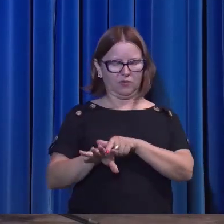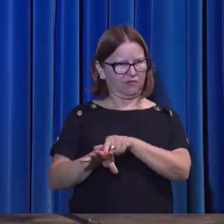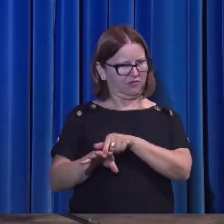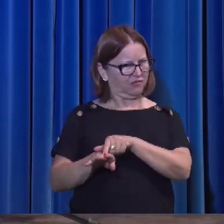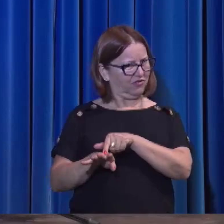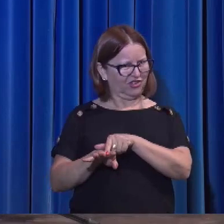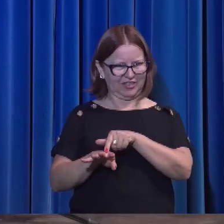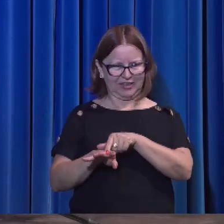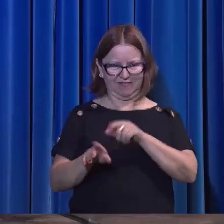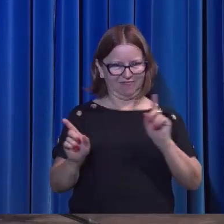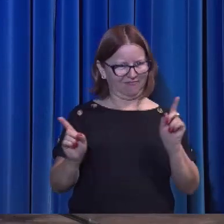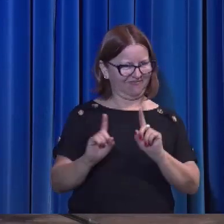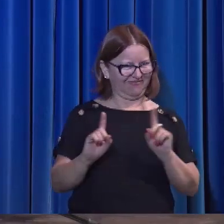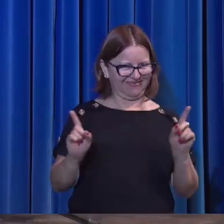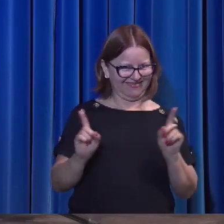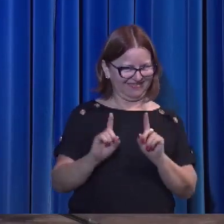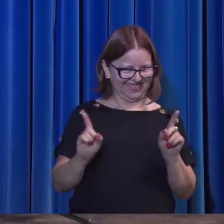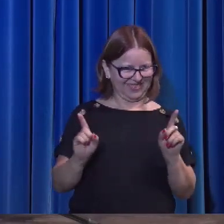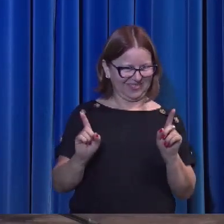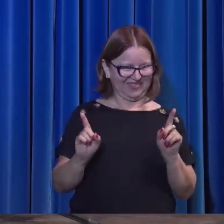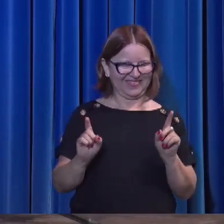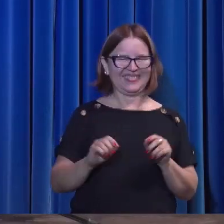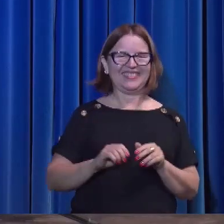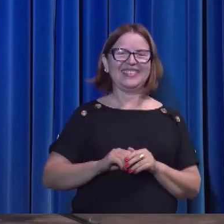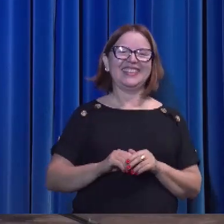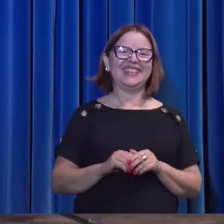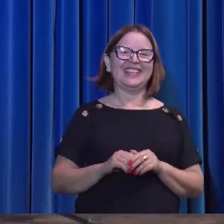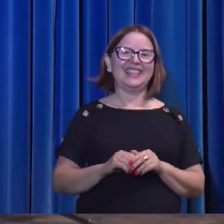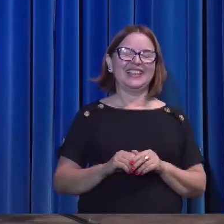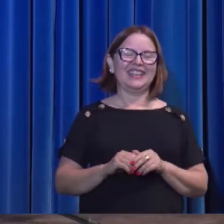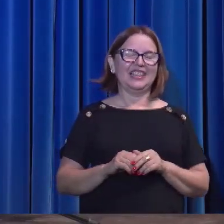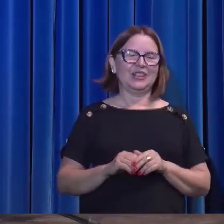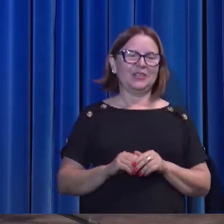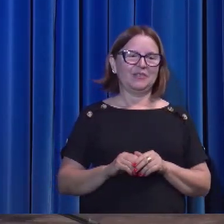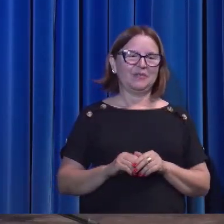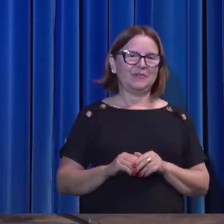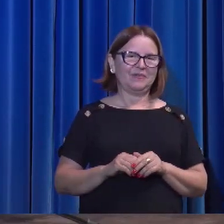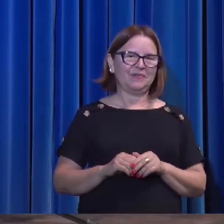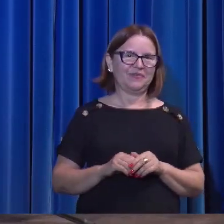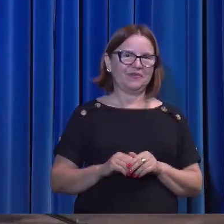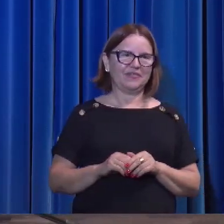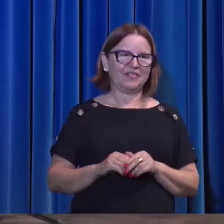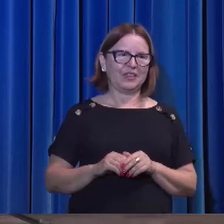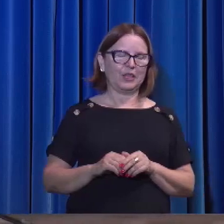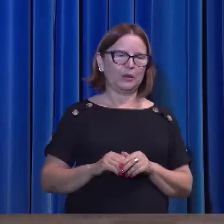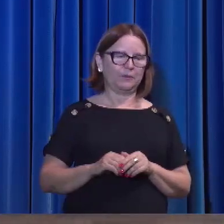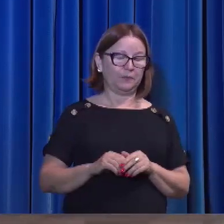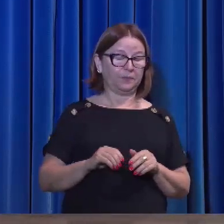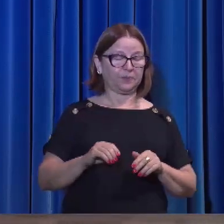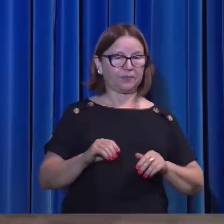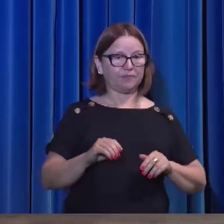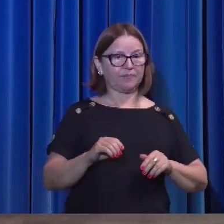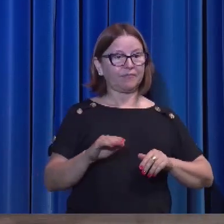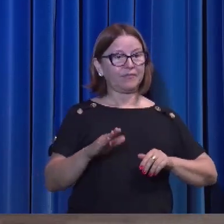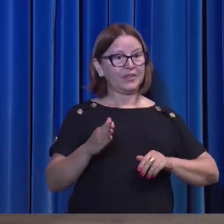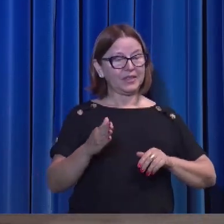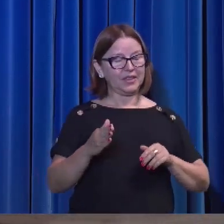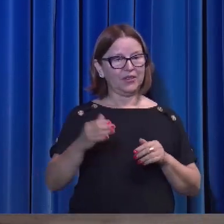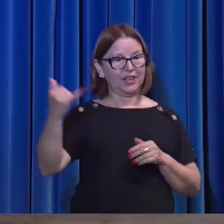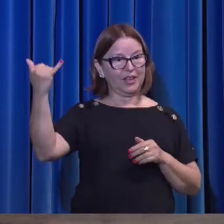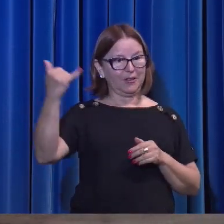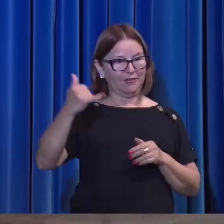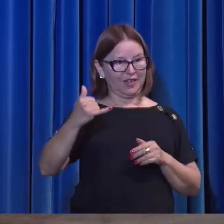héteros diferentes. É outros. É outro consolador. Que ele